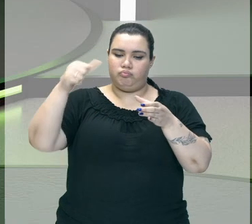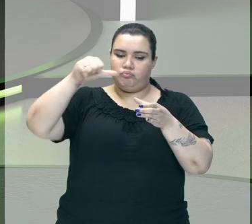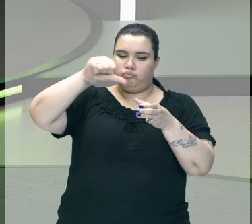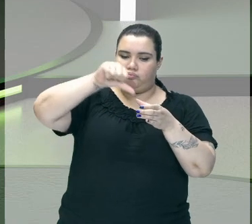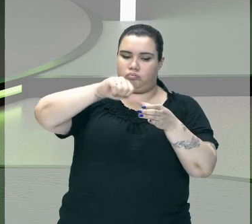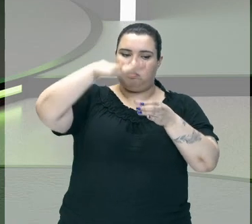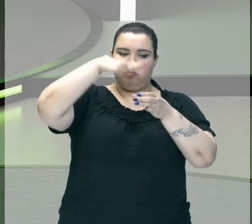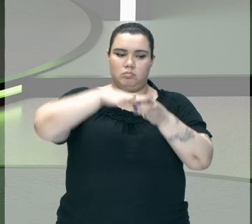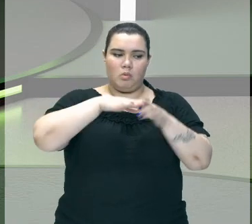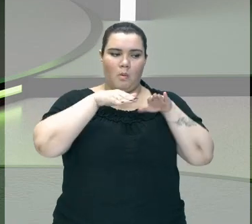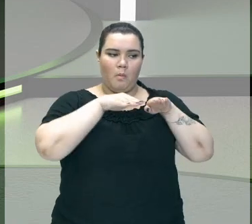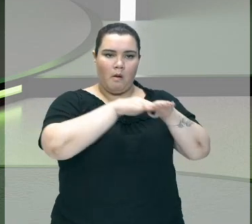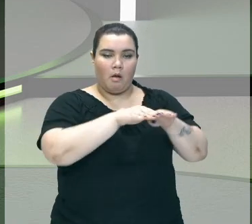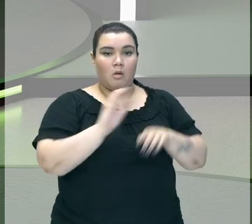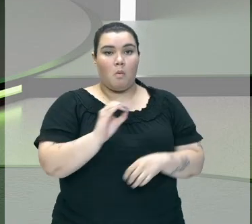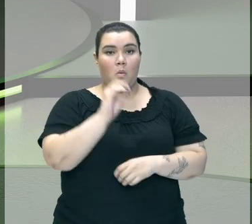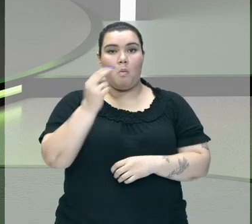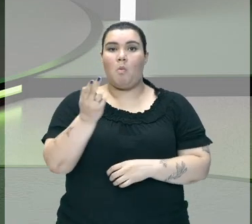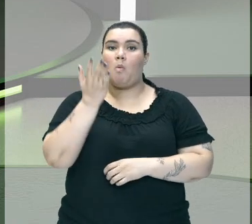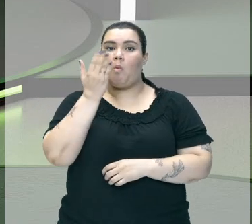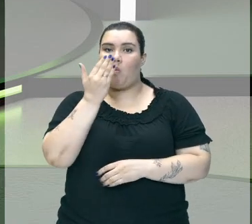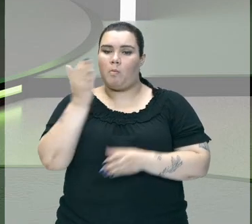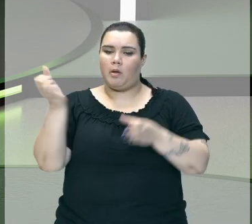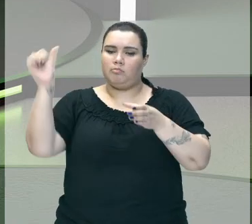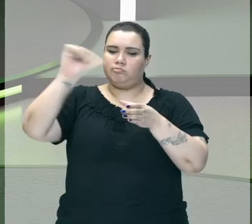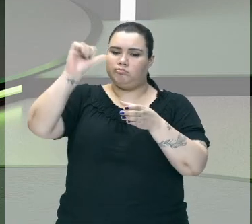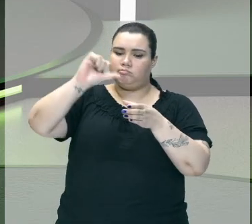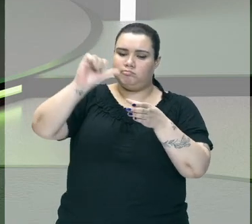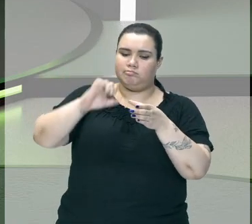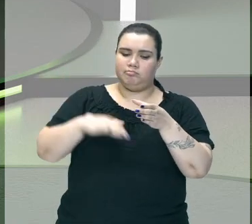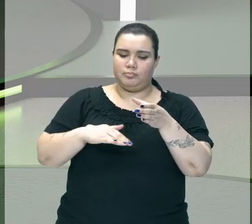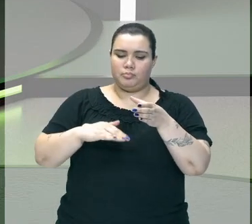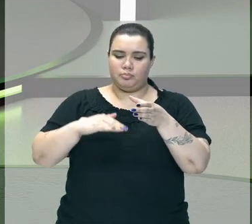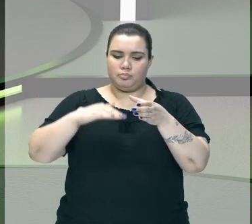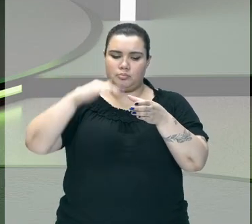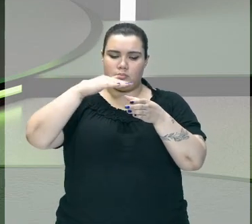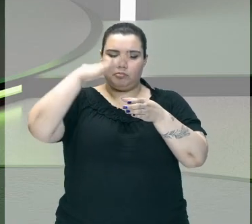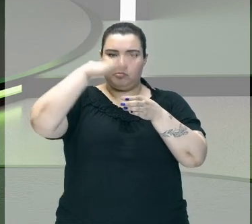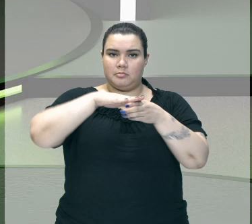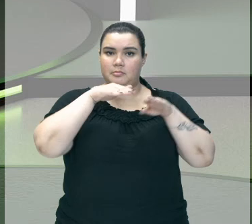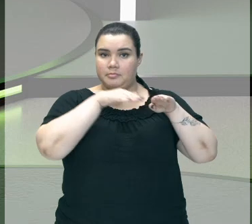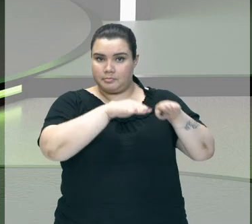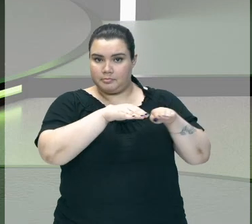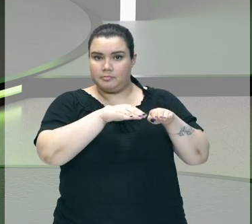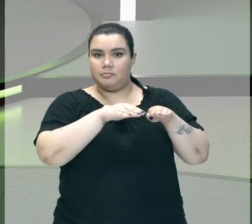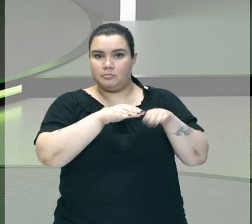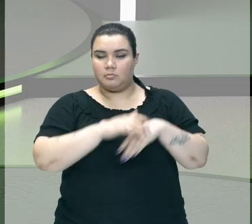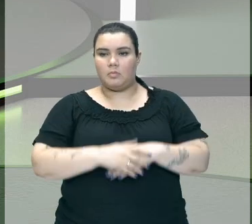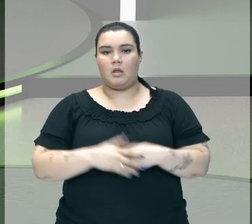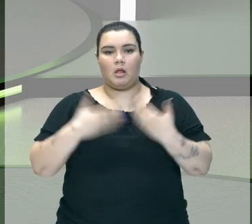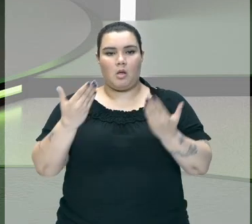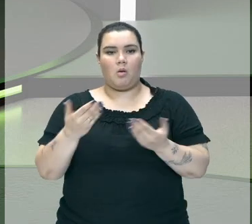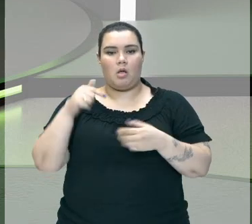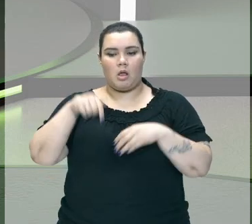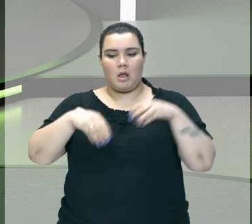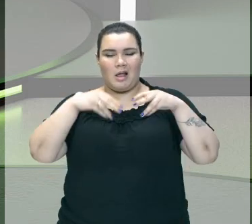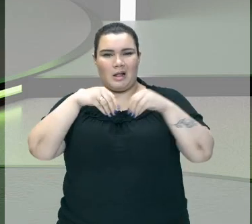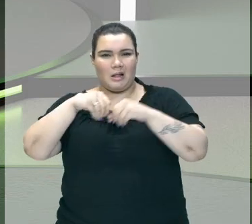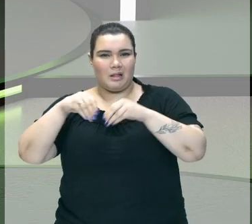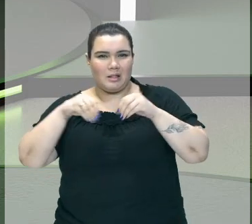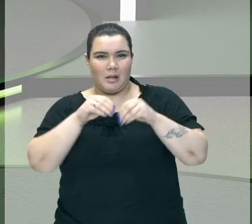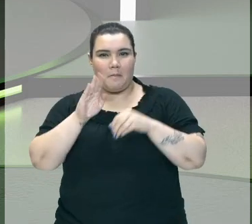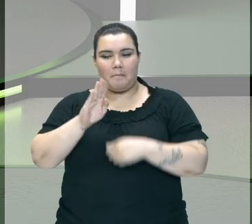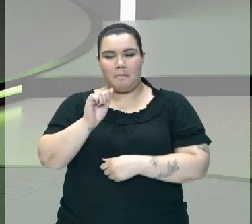tem uma forma mais Como é que eu posso colocar? Mais líquida, né? A gente consegue